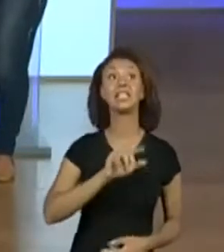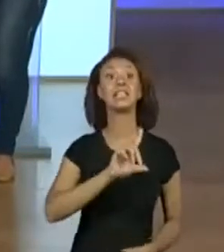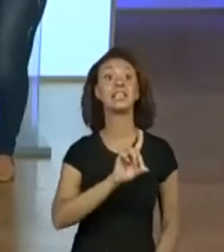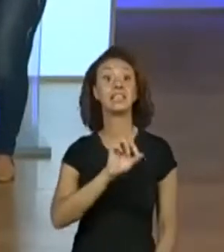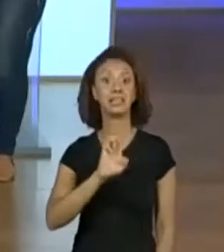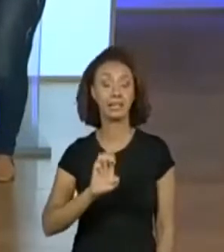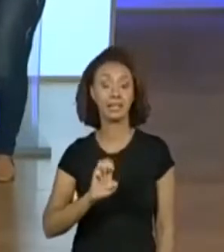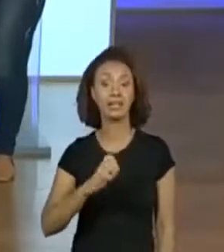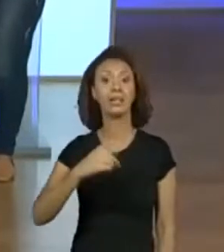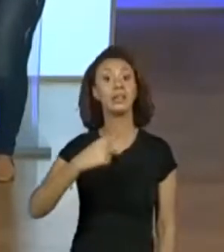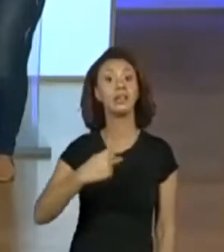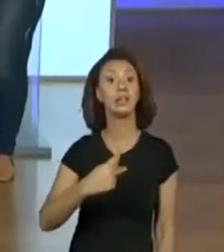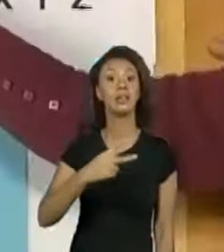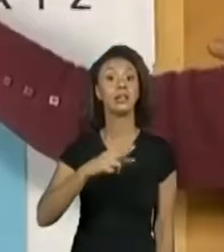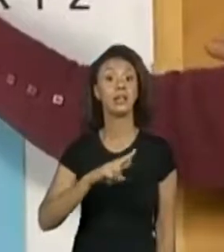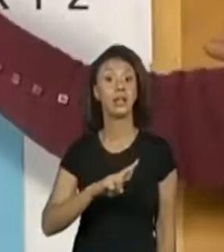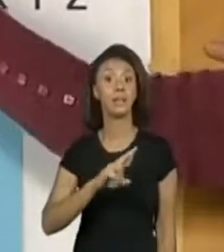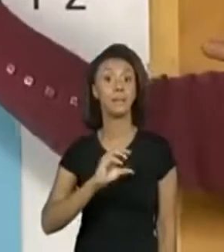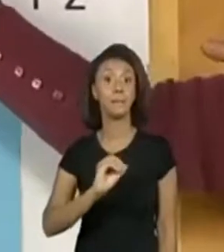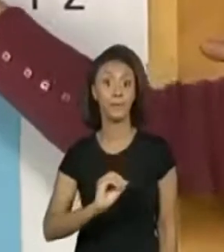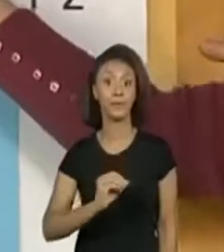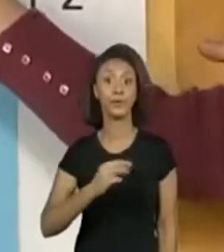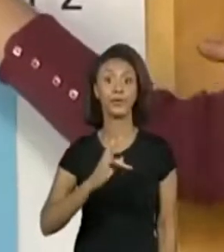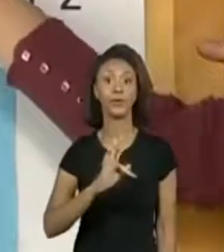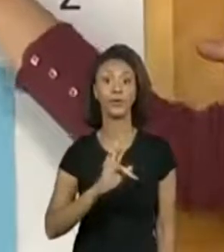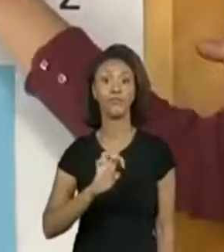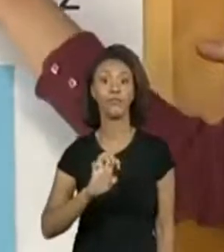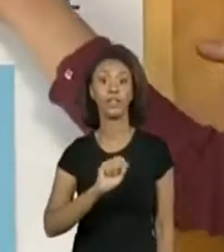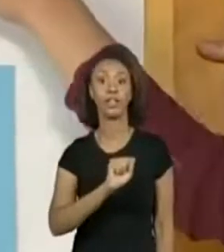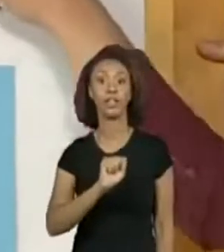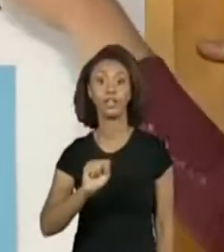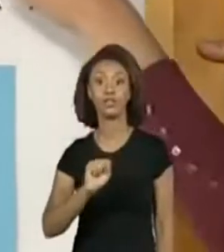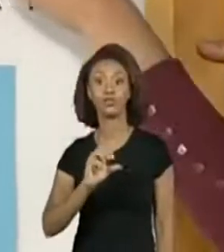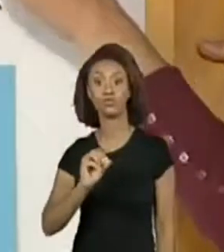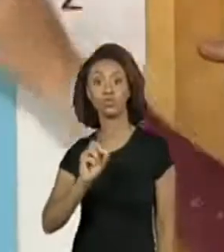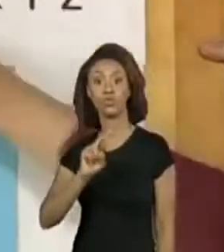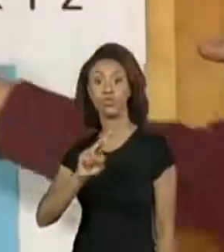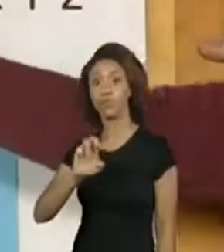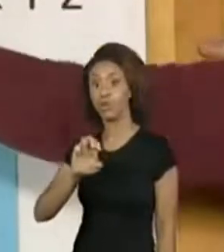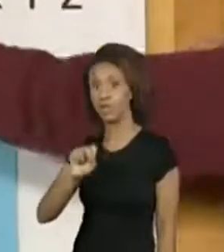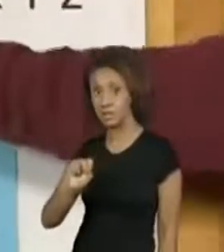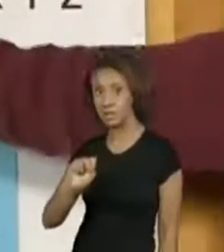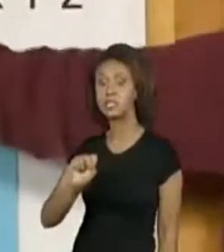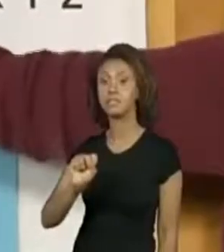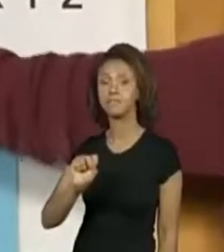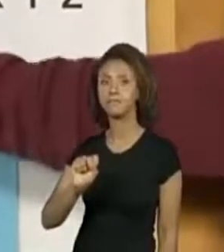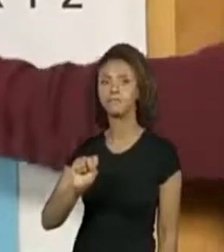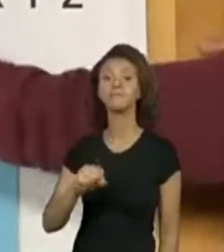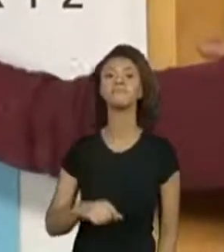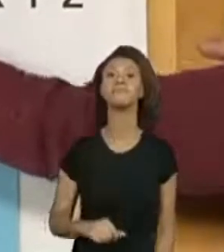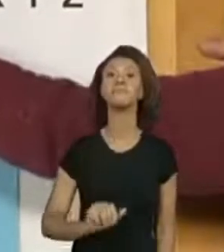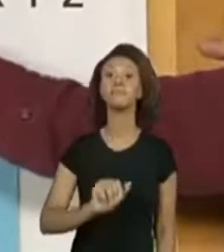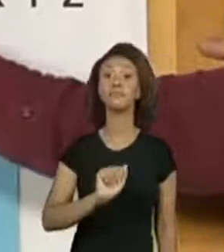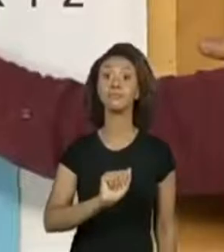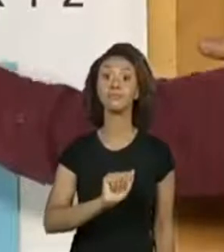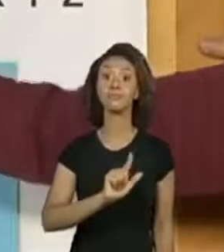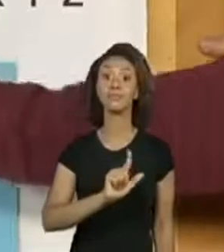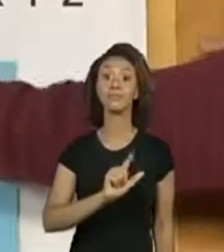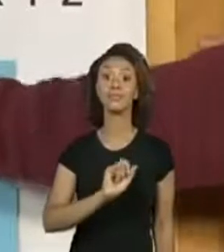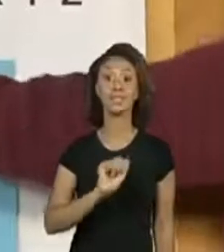Lista de professores. Aline,